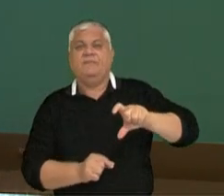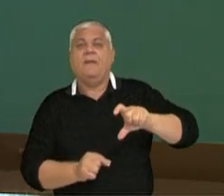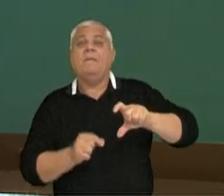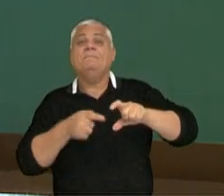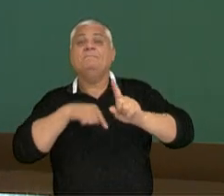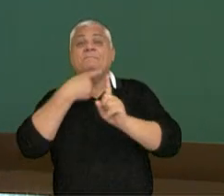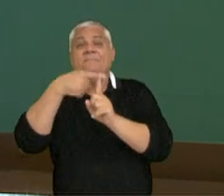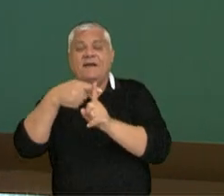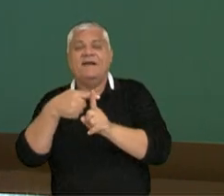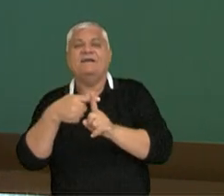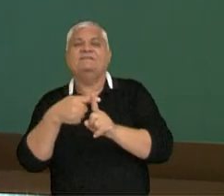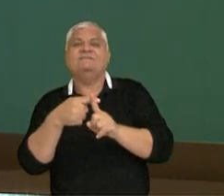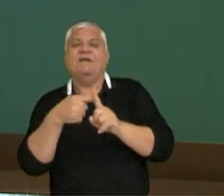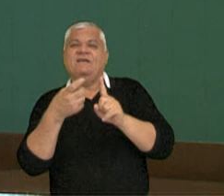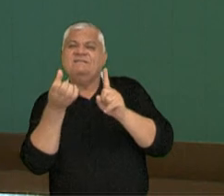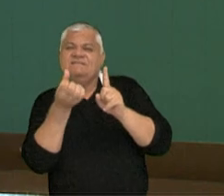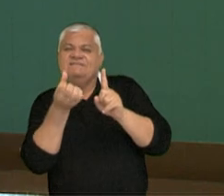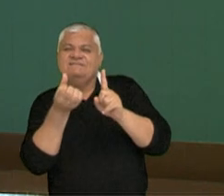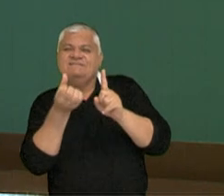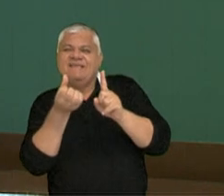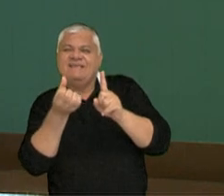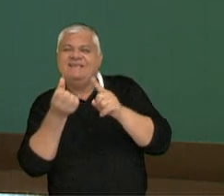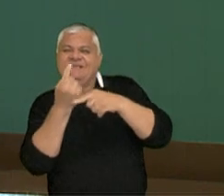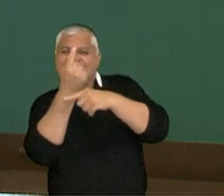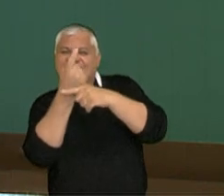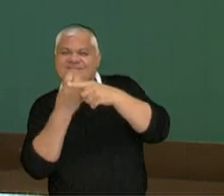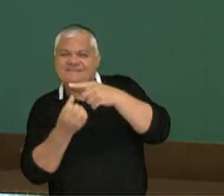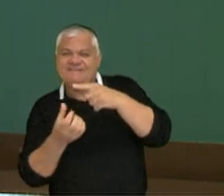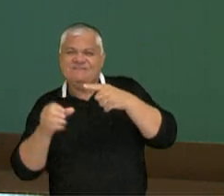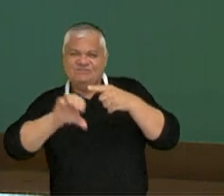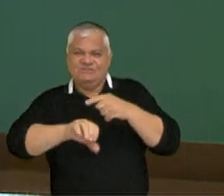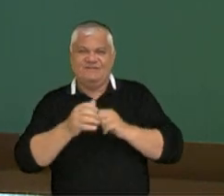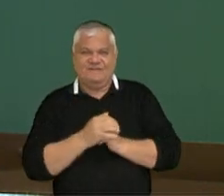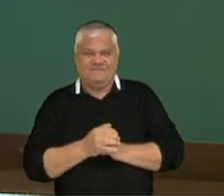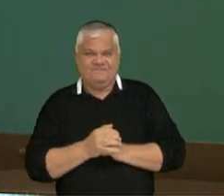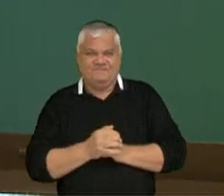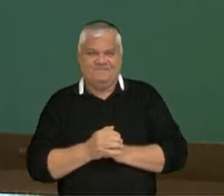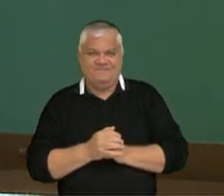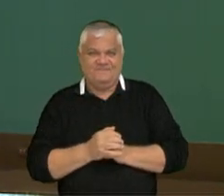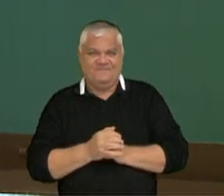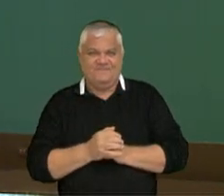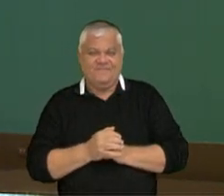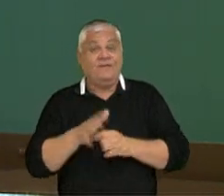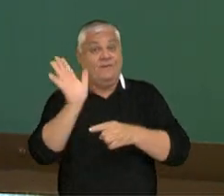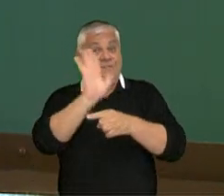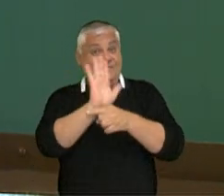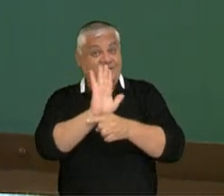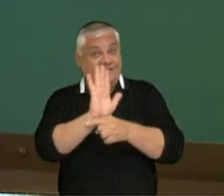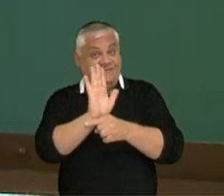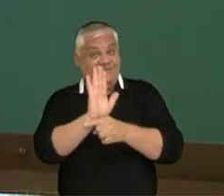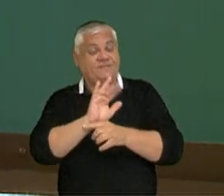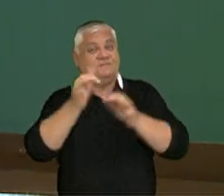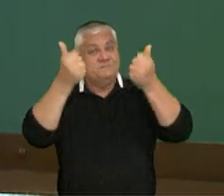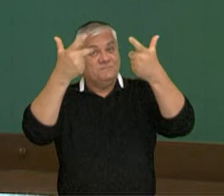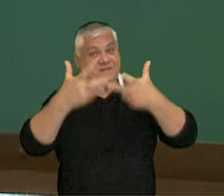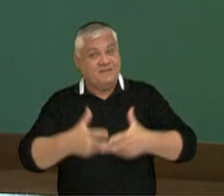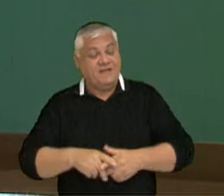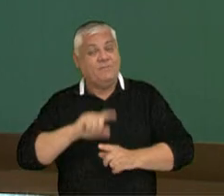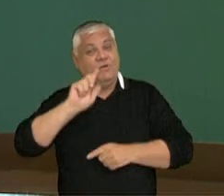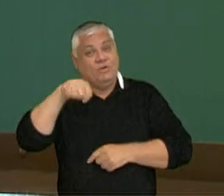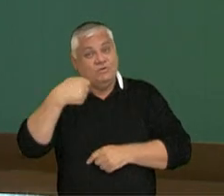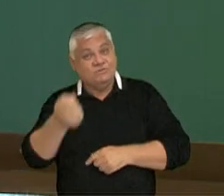mais 1 sexto dessa xícara, tudo bem? Neste vídeo, nós falamos